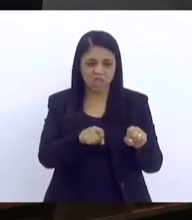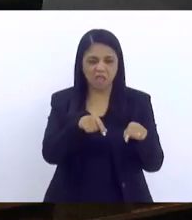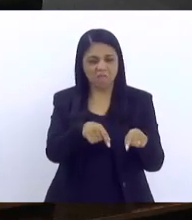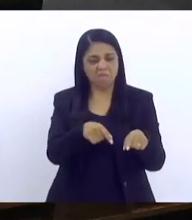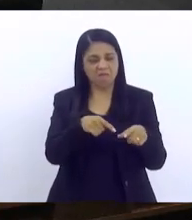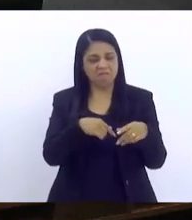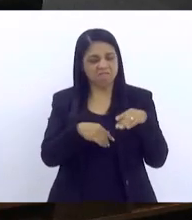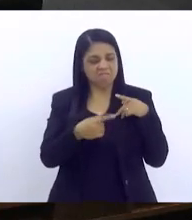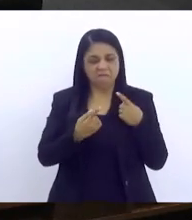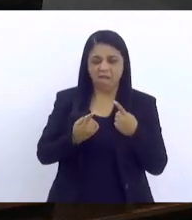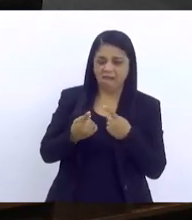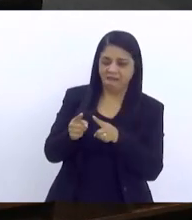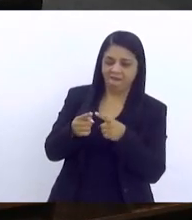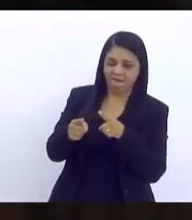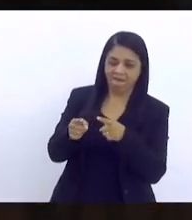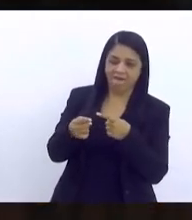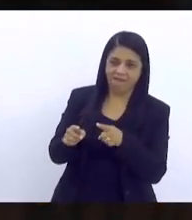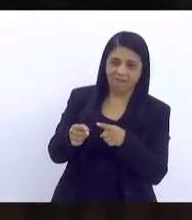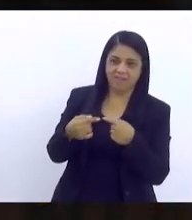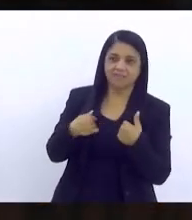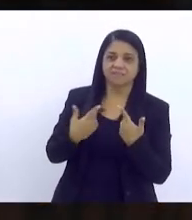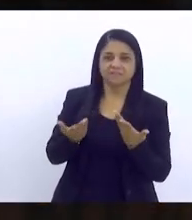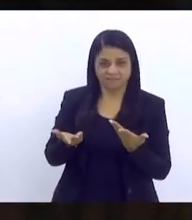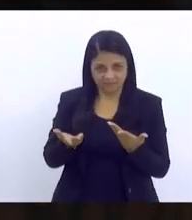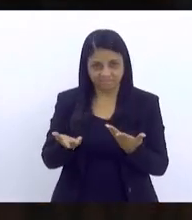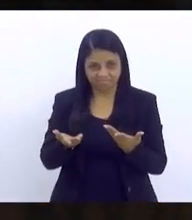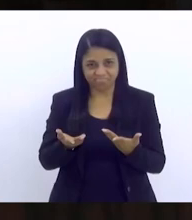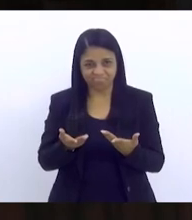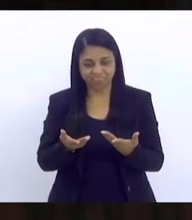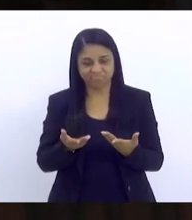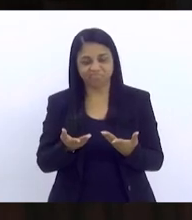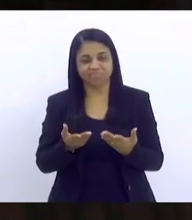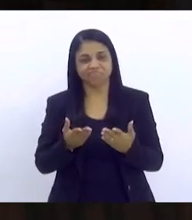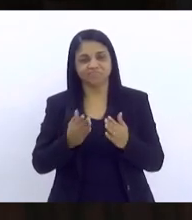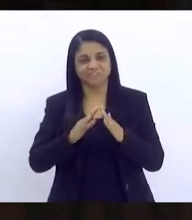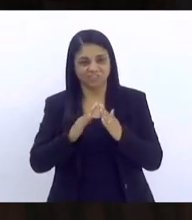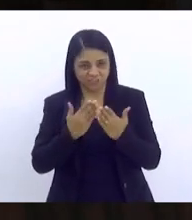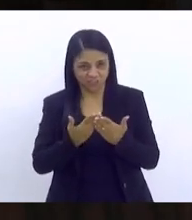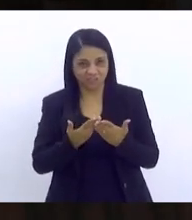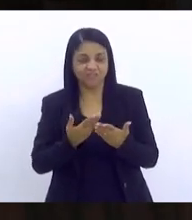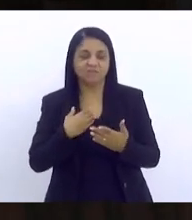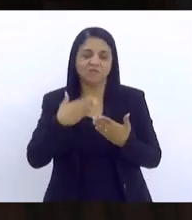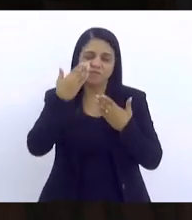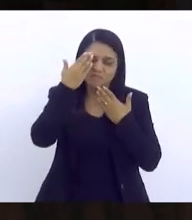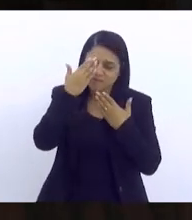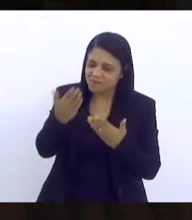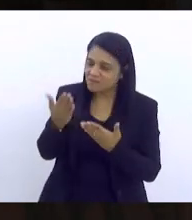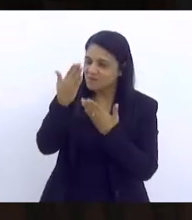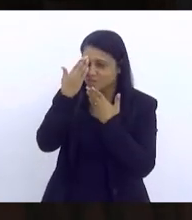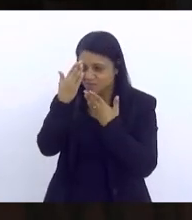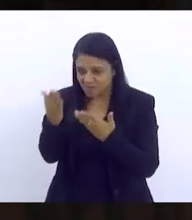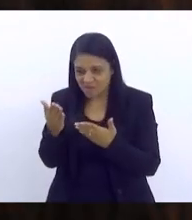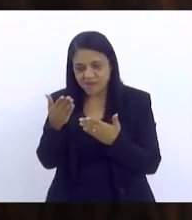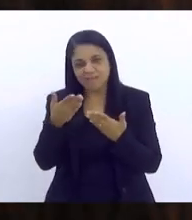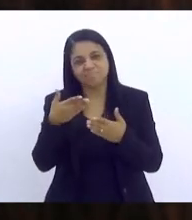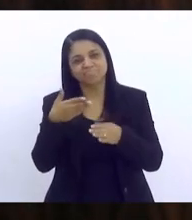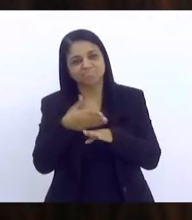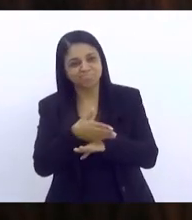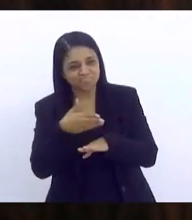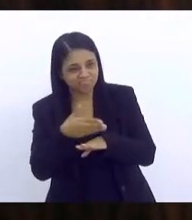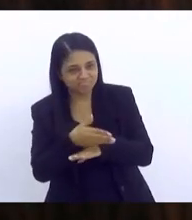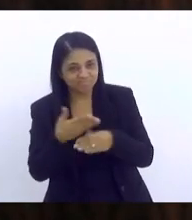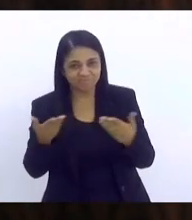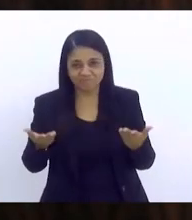fracasso, os nossos ditos fracassos. Então, muito obrigado, muito obrigado à disponibilidade de vocês três.